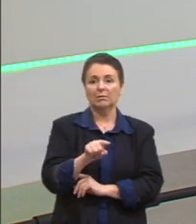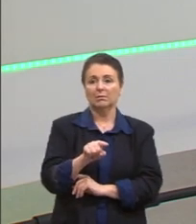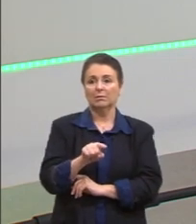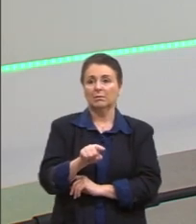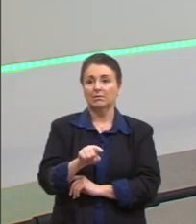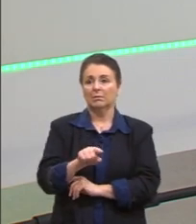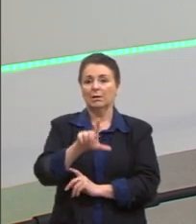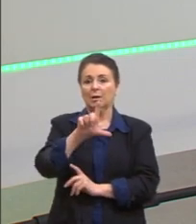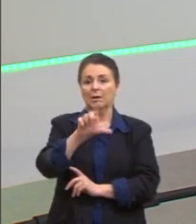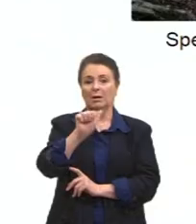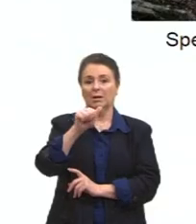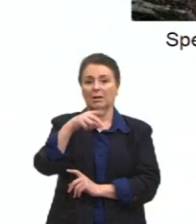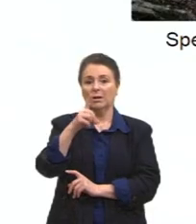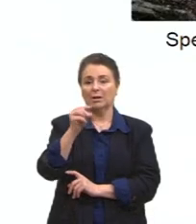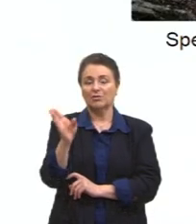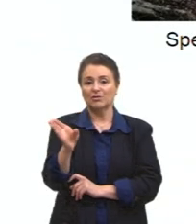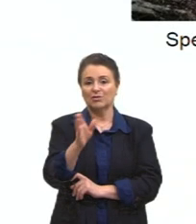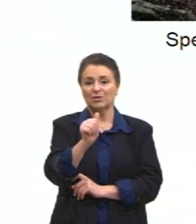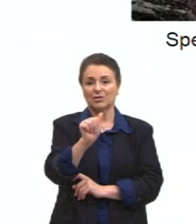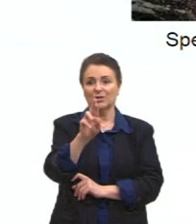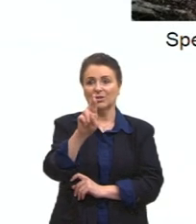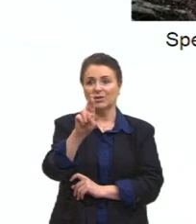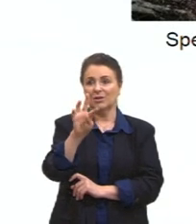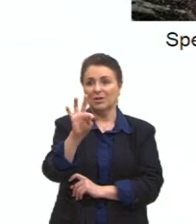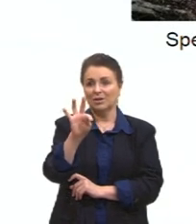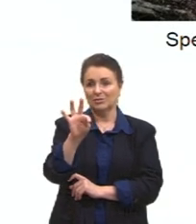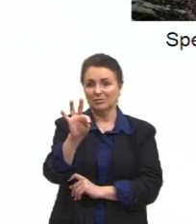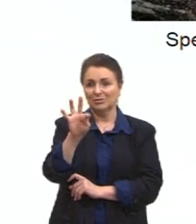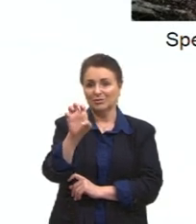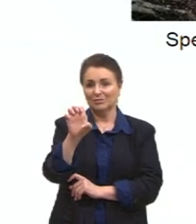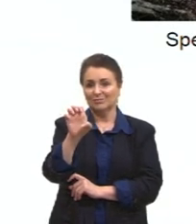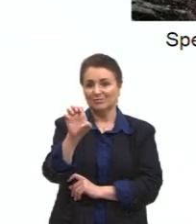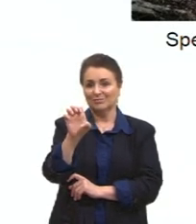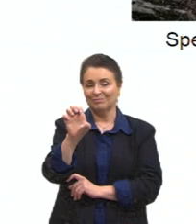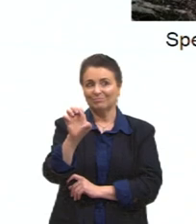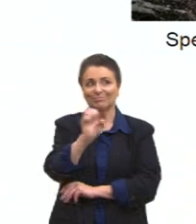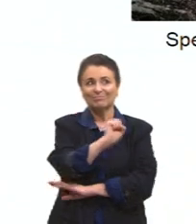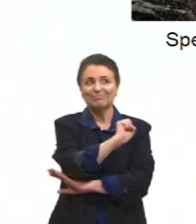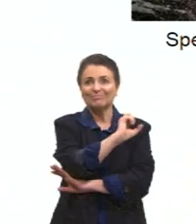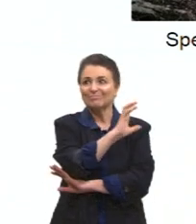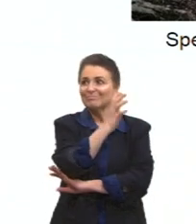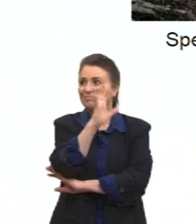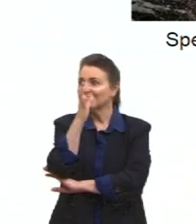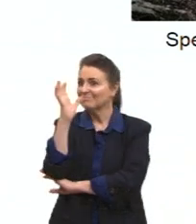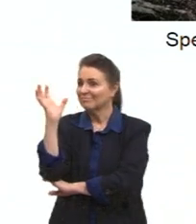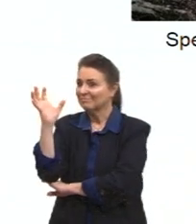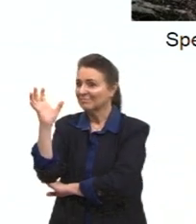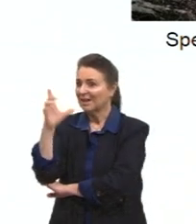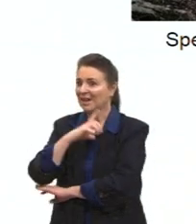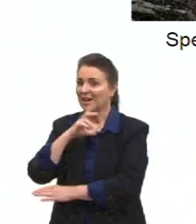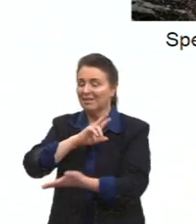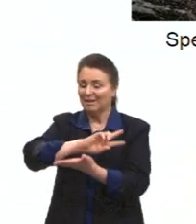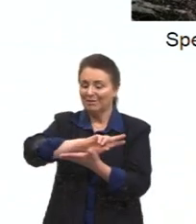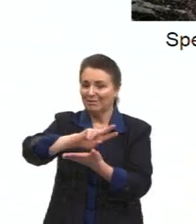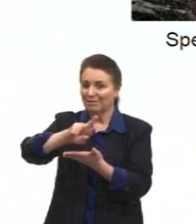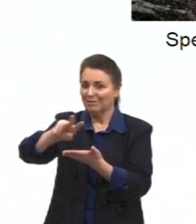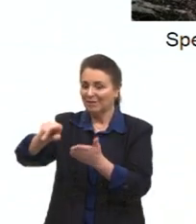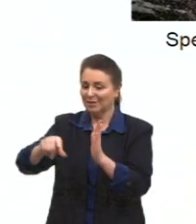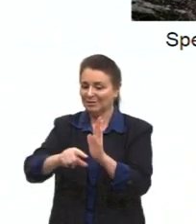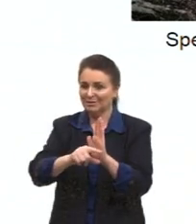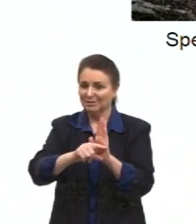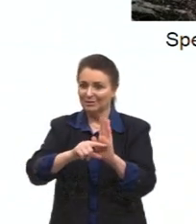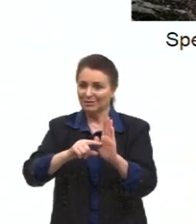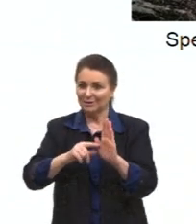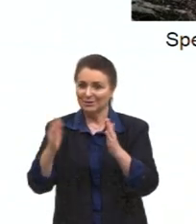Land Art é uma arte que acontece em meio à natureza. Nós temos aqui Spencer Billis, nós temos aqui o Robert